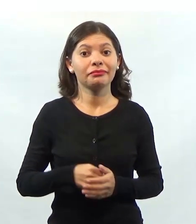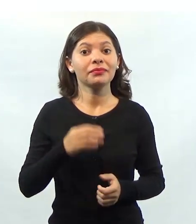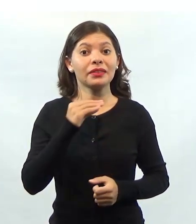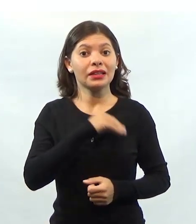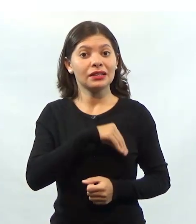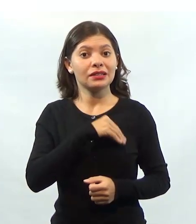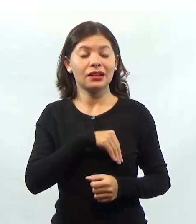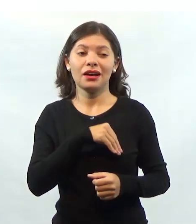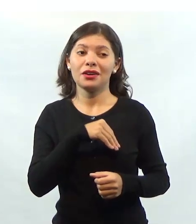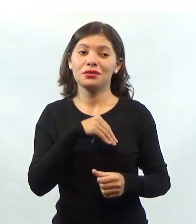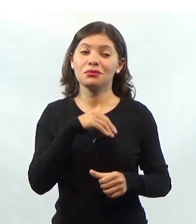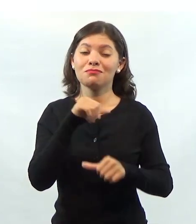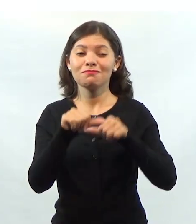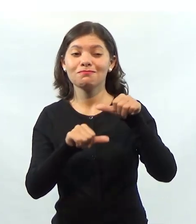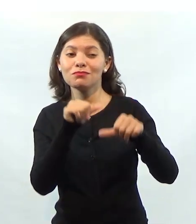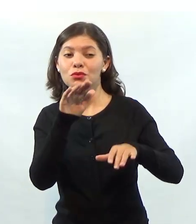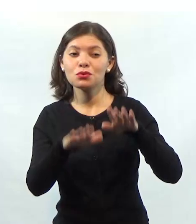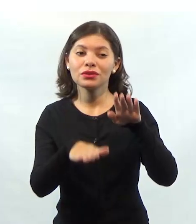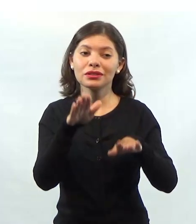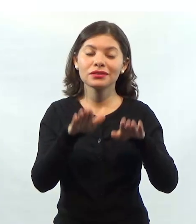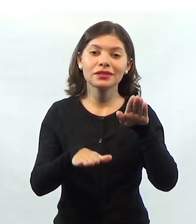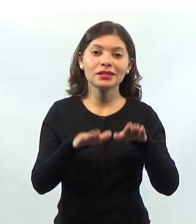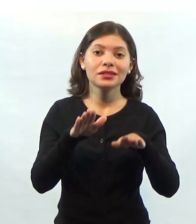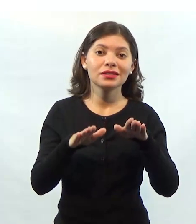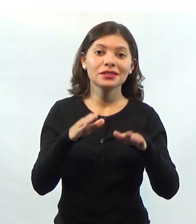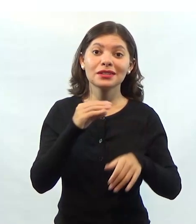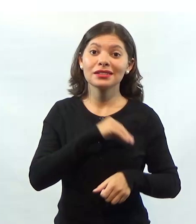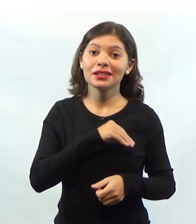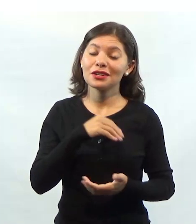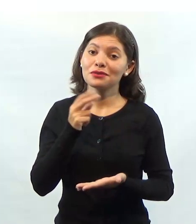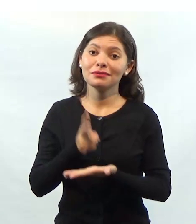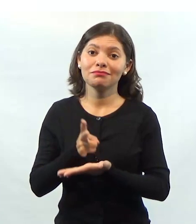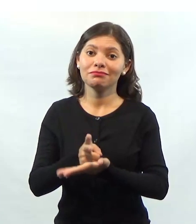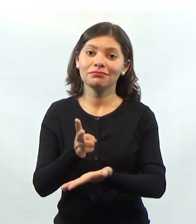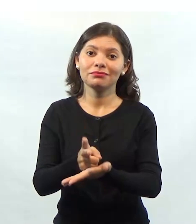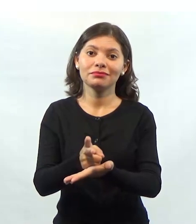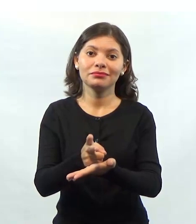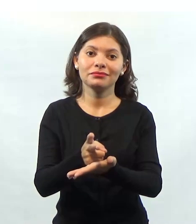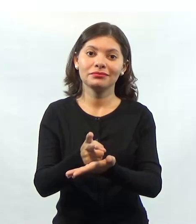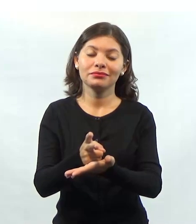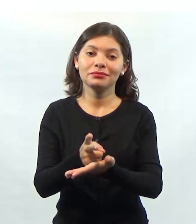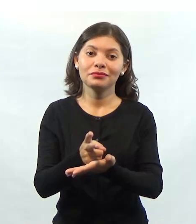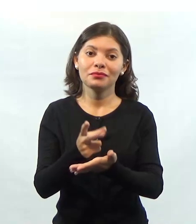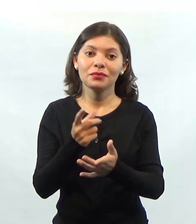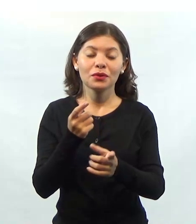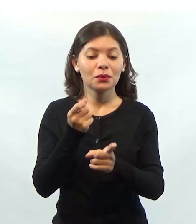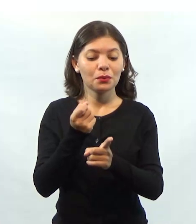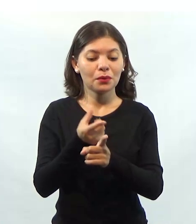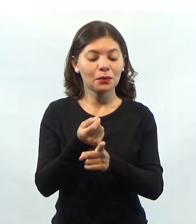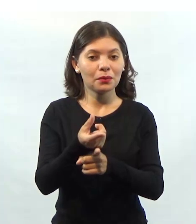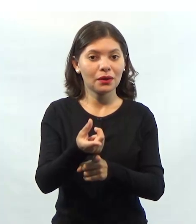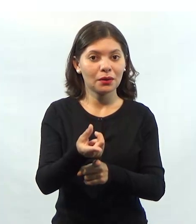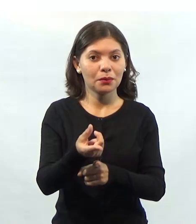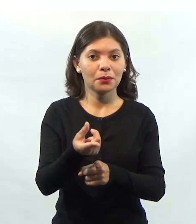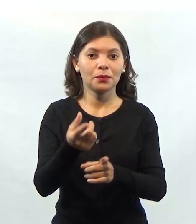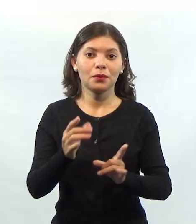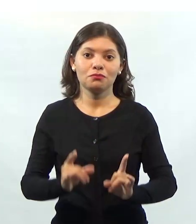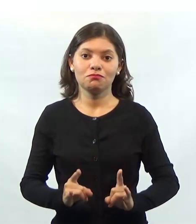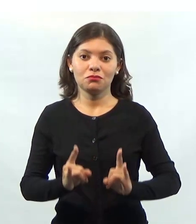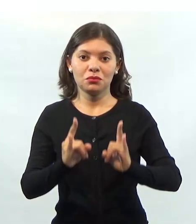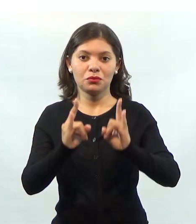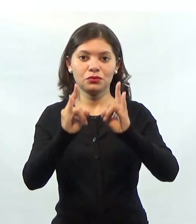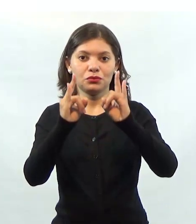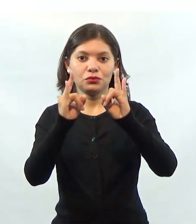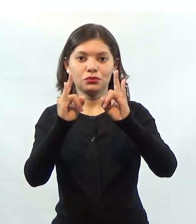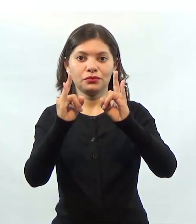esse salário dele pode variar. Mas, se o salário dele é fixo, não vai depender. O aluguel do imóvel,